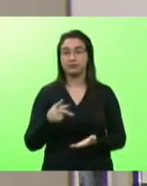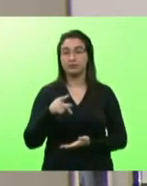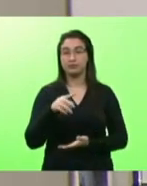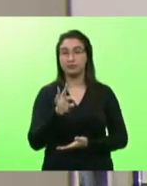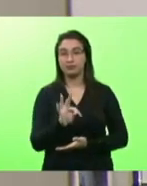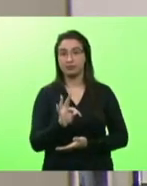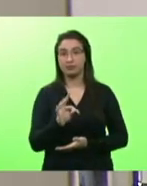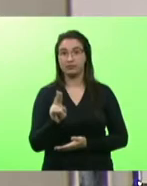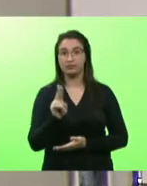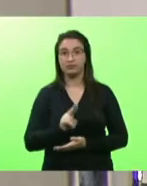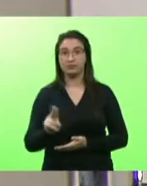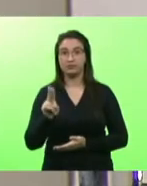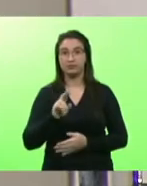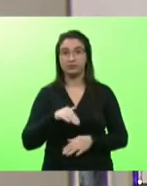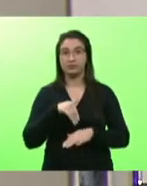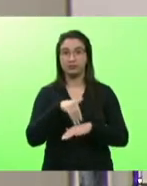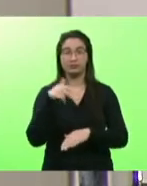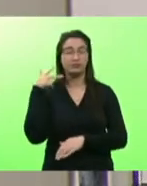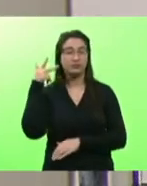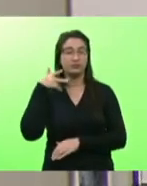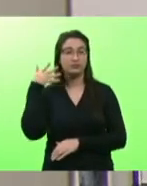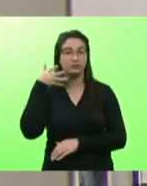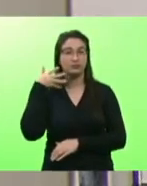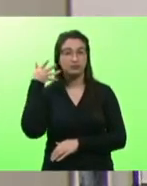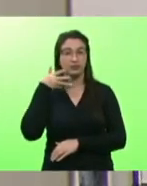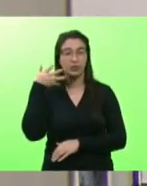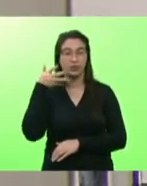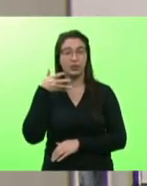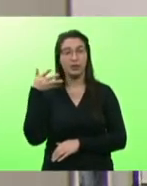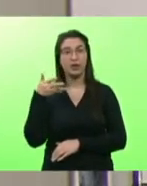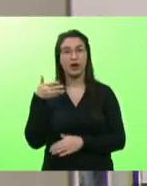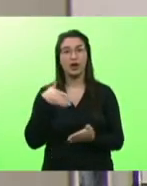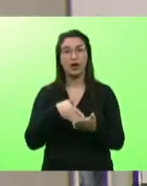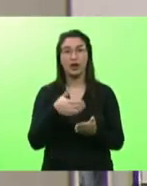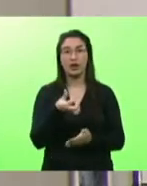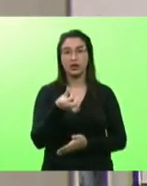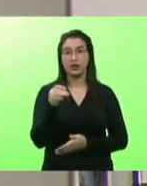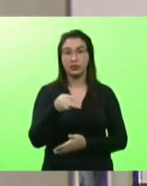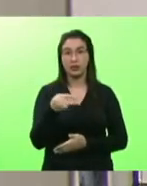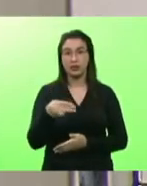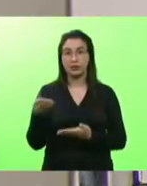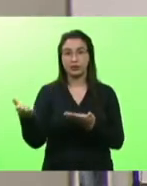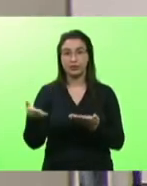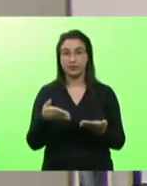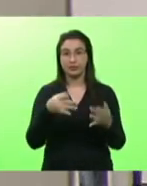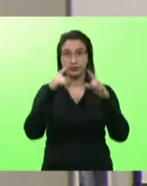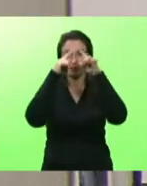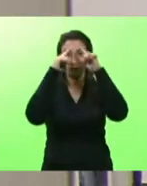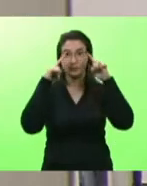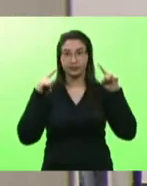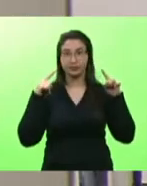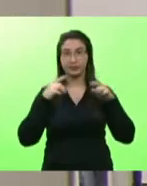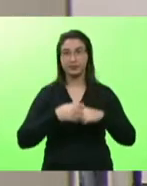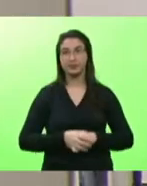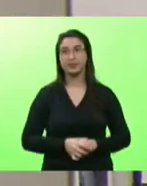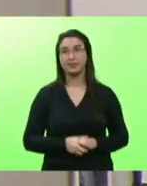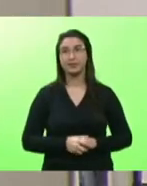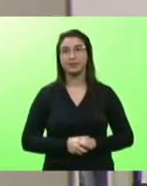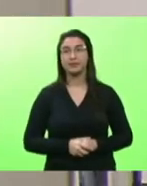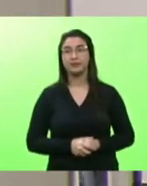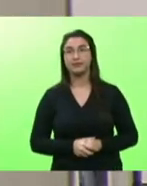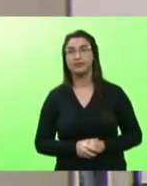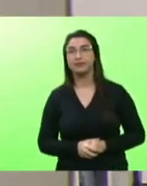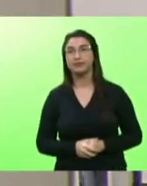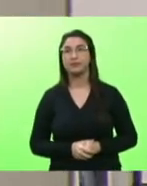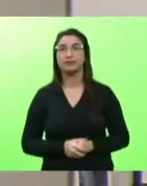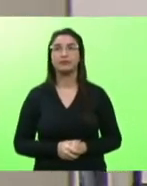fará uso da palavra pelo tempo de até seis minutos deputado Neudi Sareta senhor presidente senhores